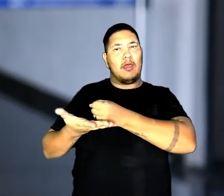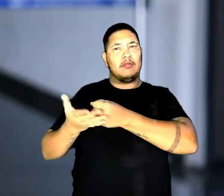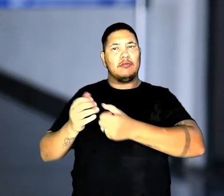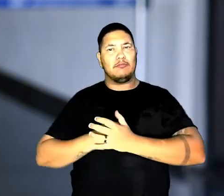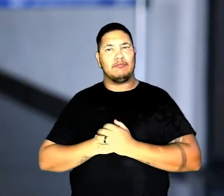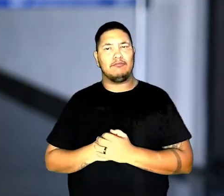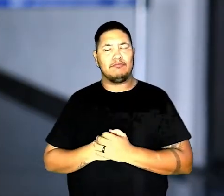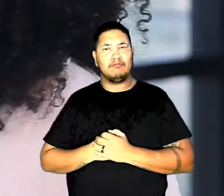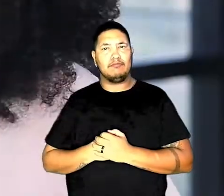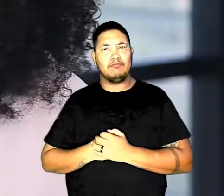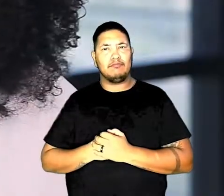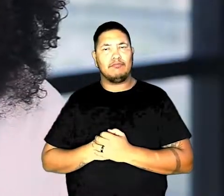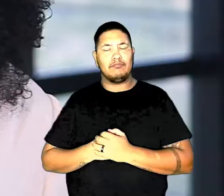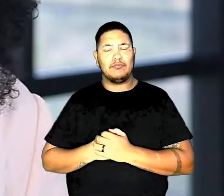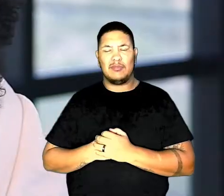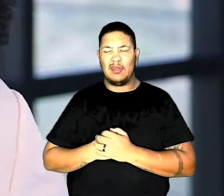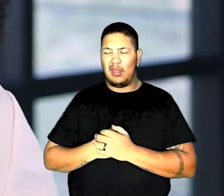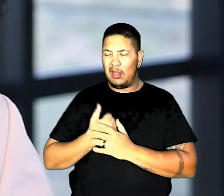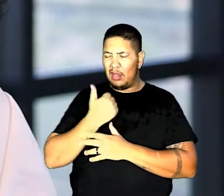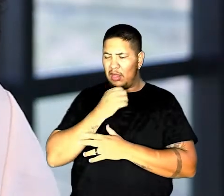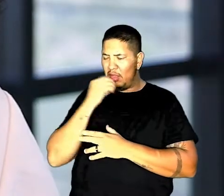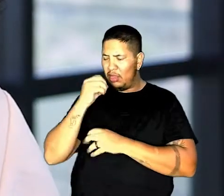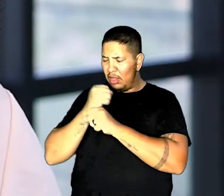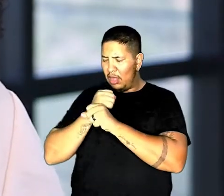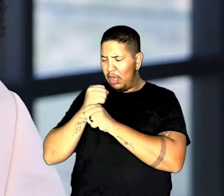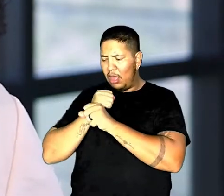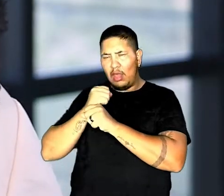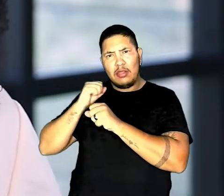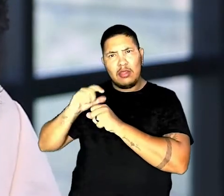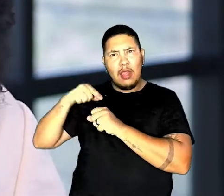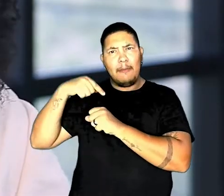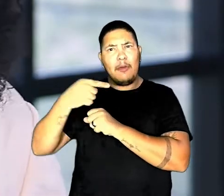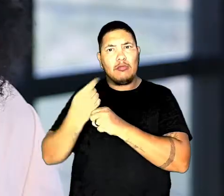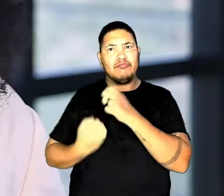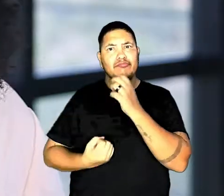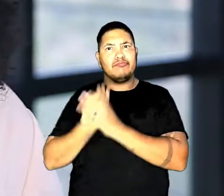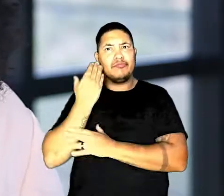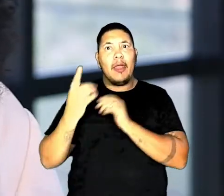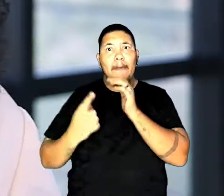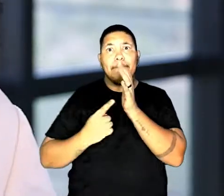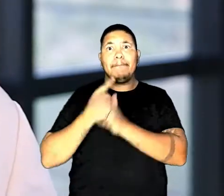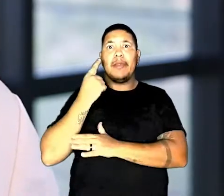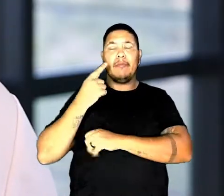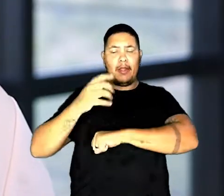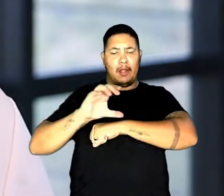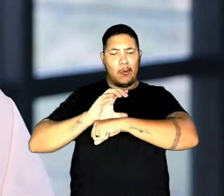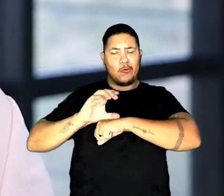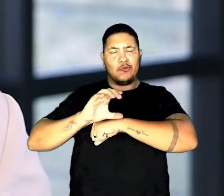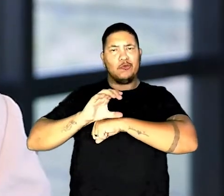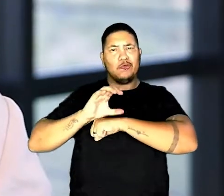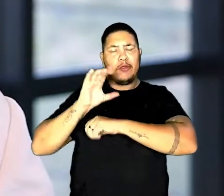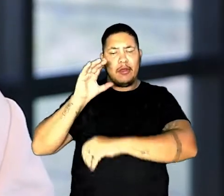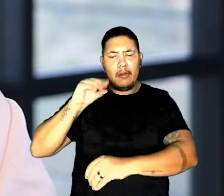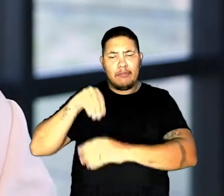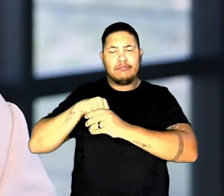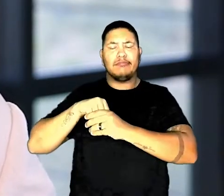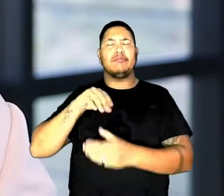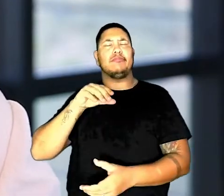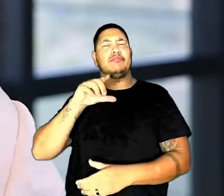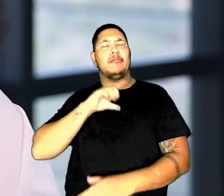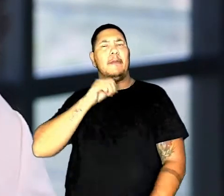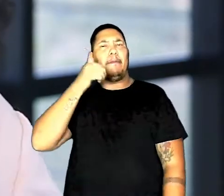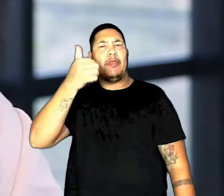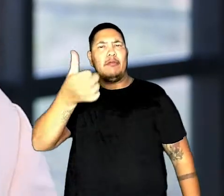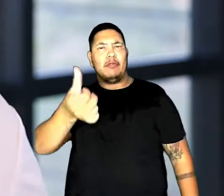fundamentais. Quase um século depois surgiu a primeira Constituição norte-americana, promulgada em